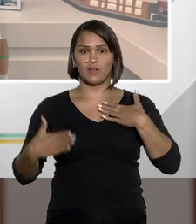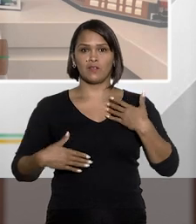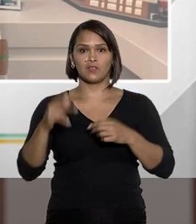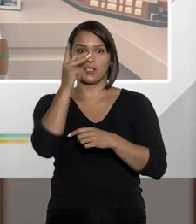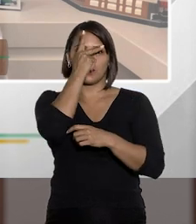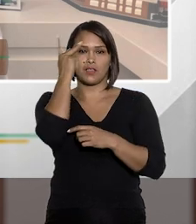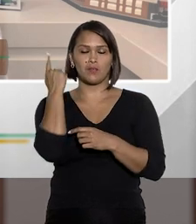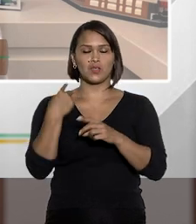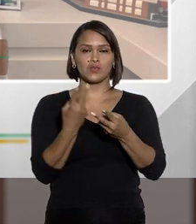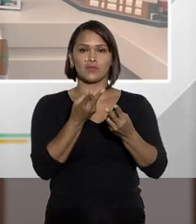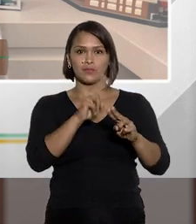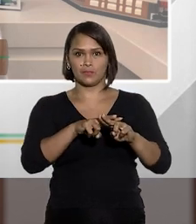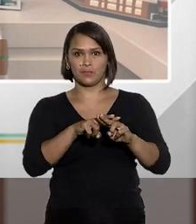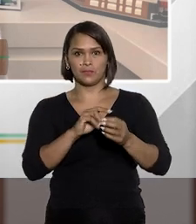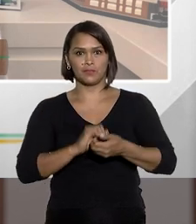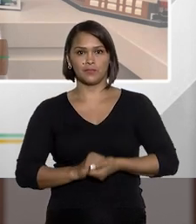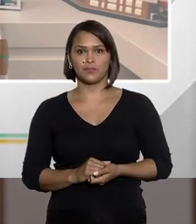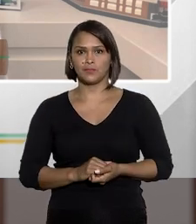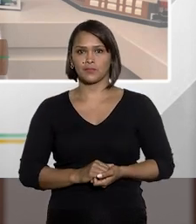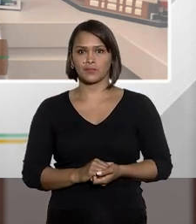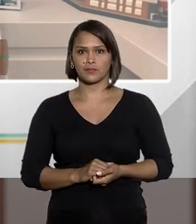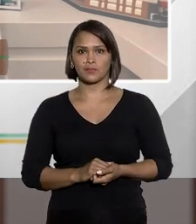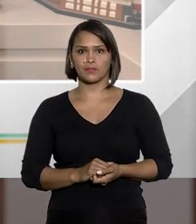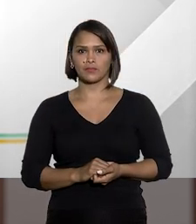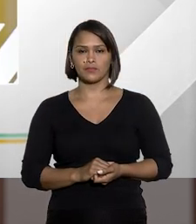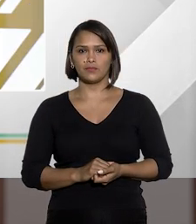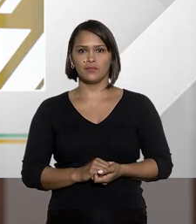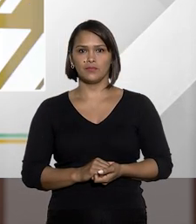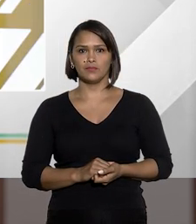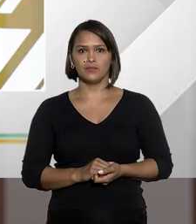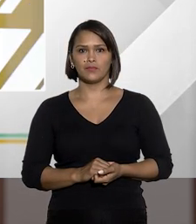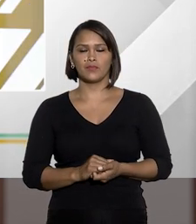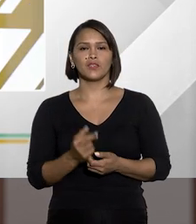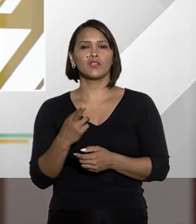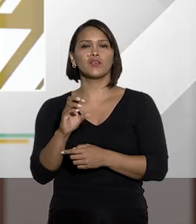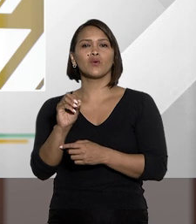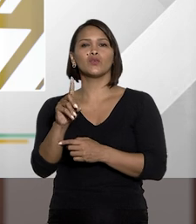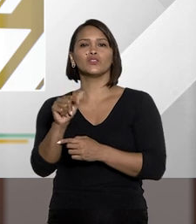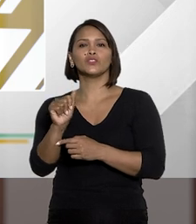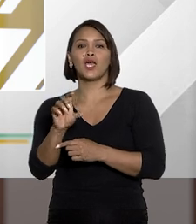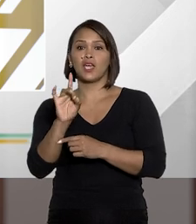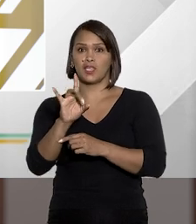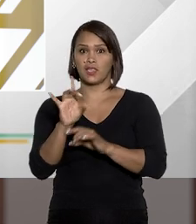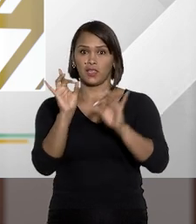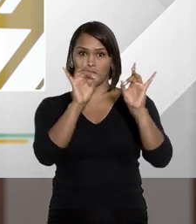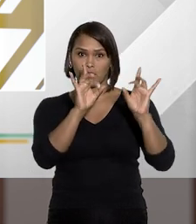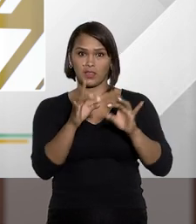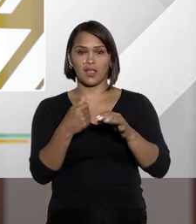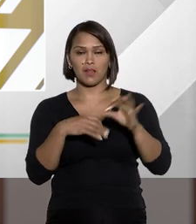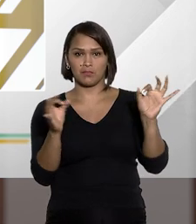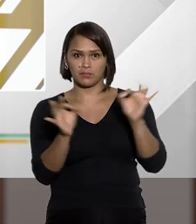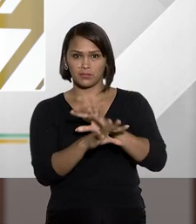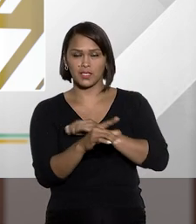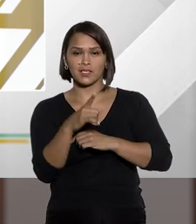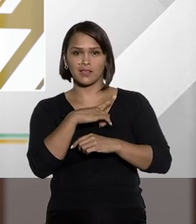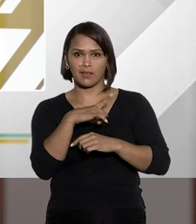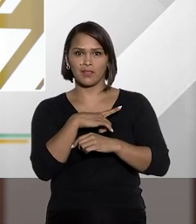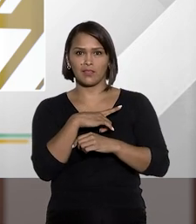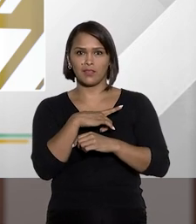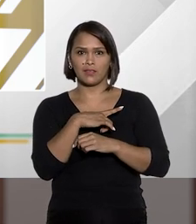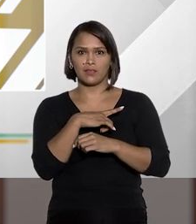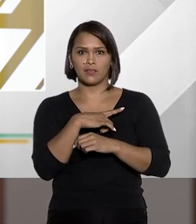física do indivíduo que está encarcerado. é até um detalhe para encerrar aqui,